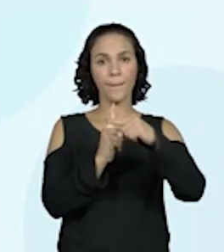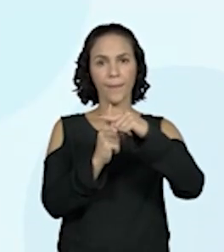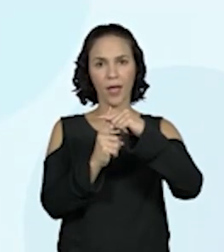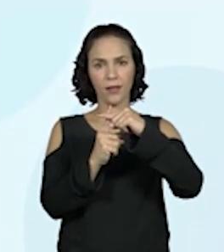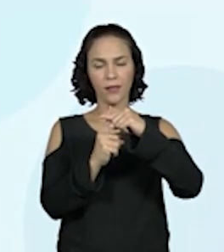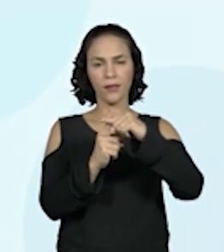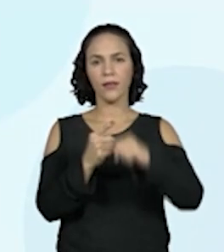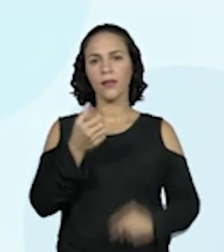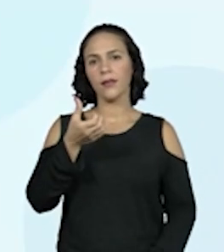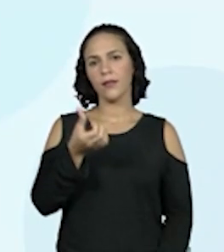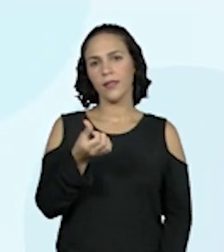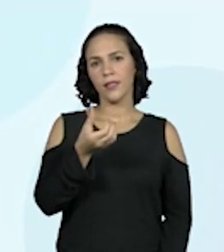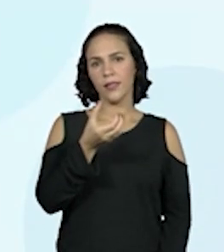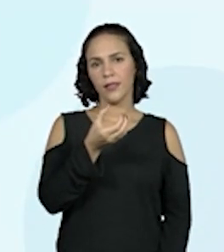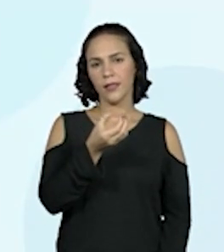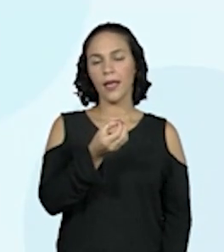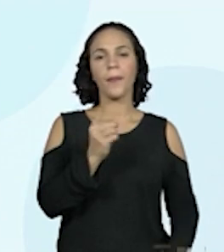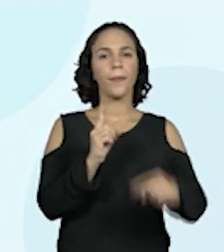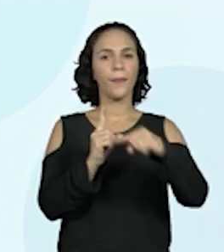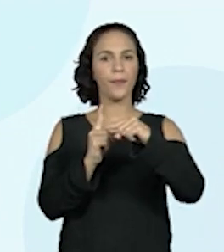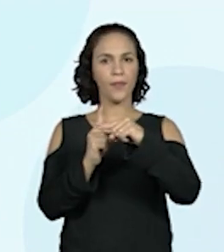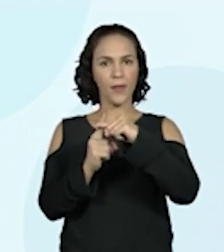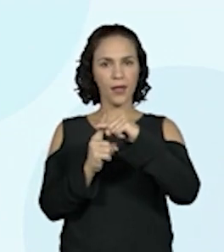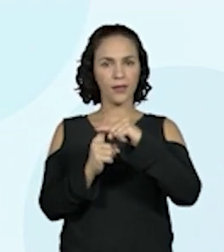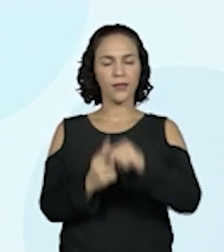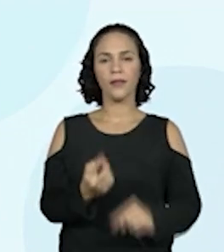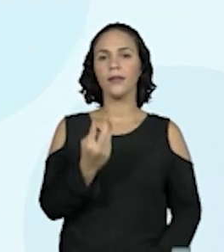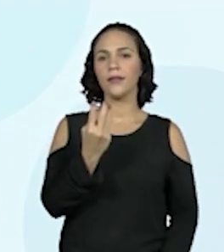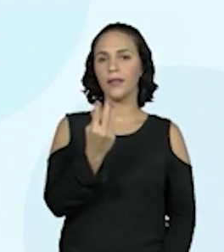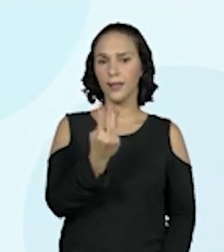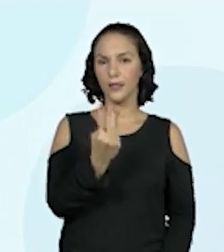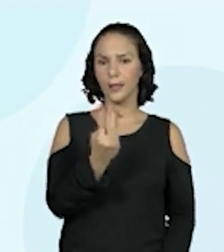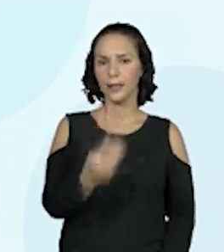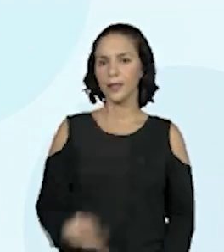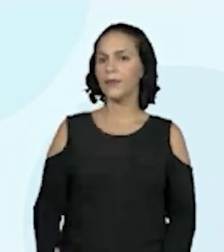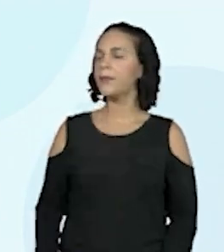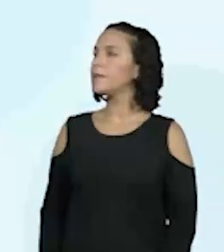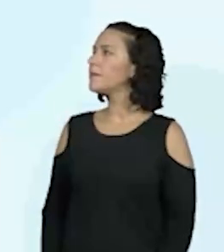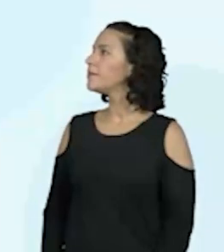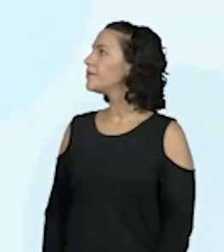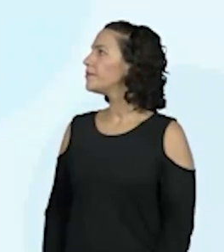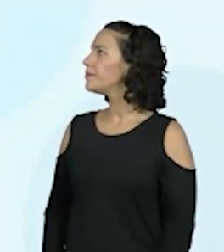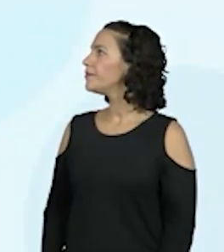60, mais 3.